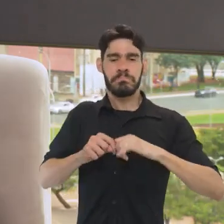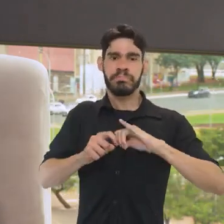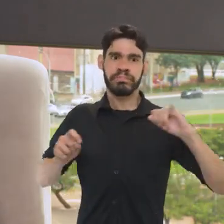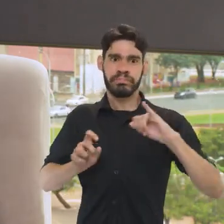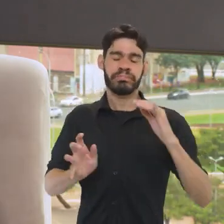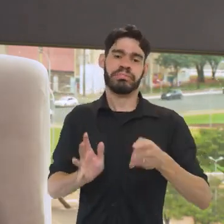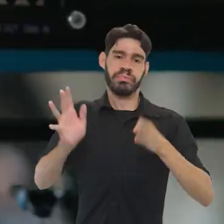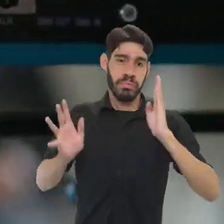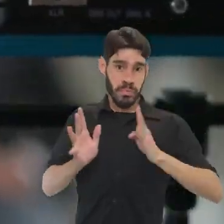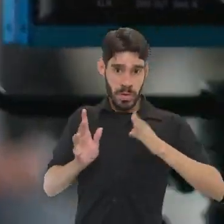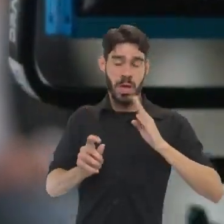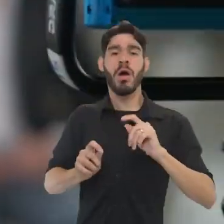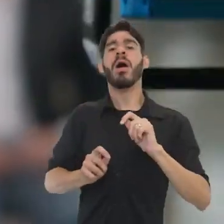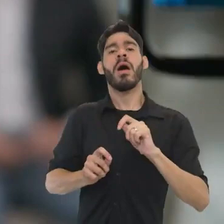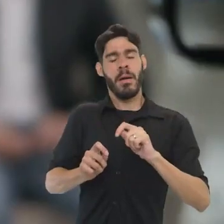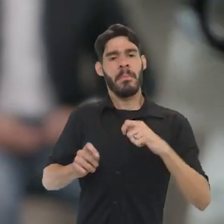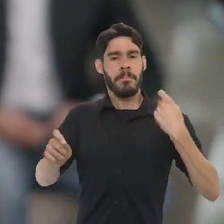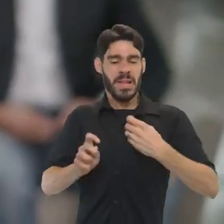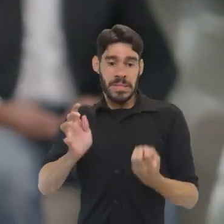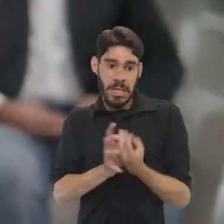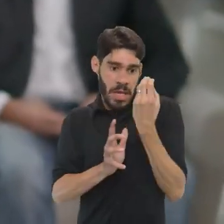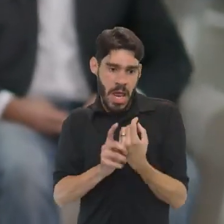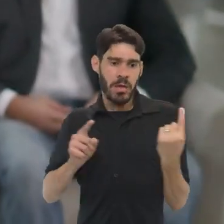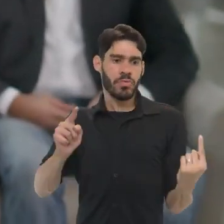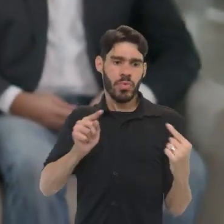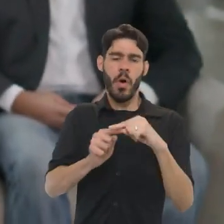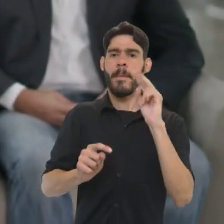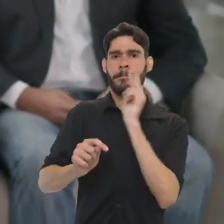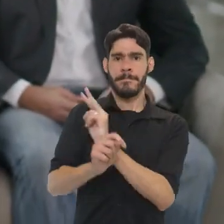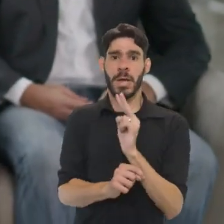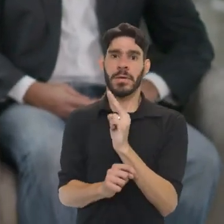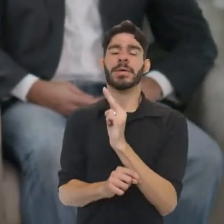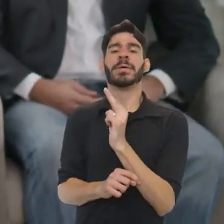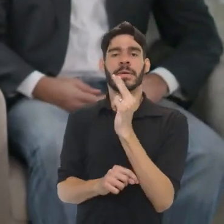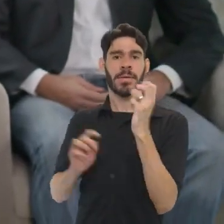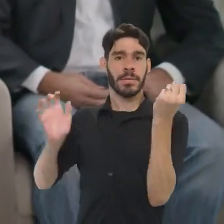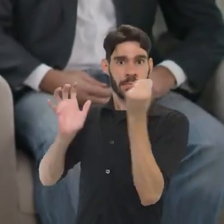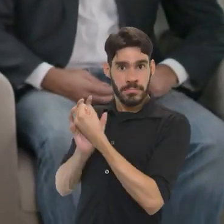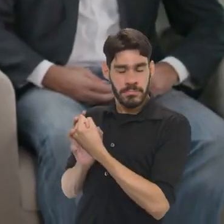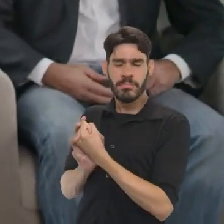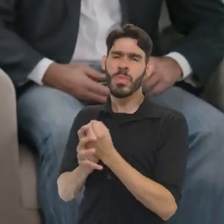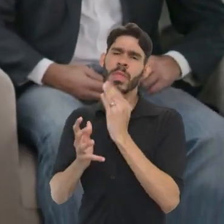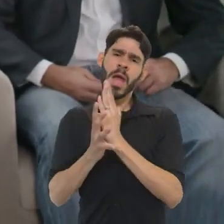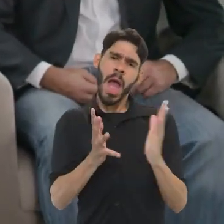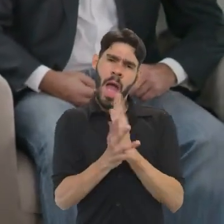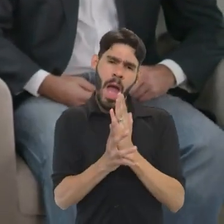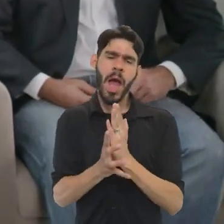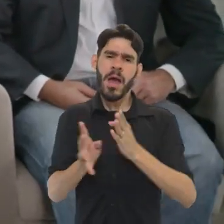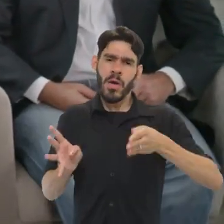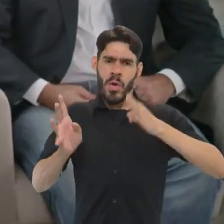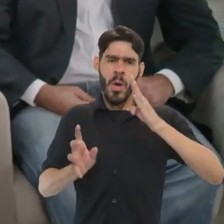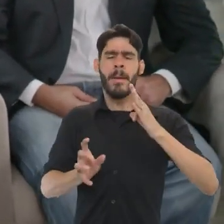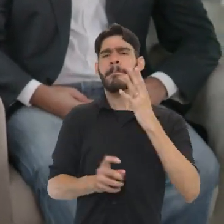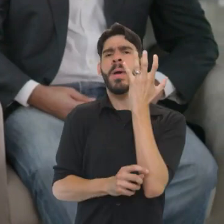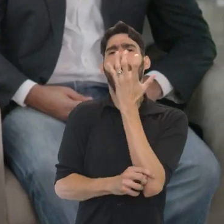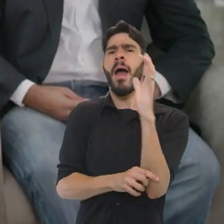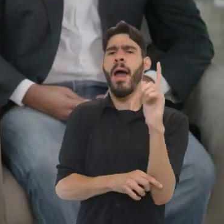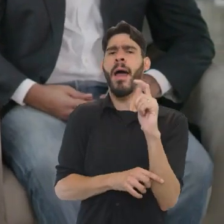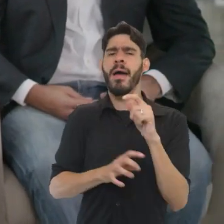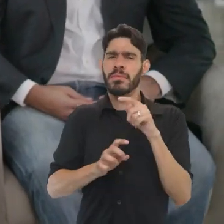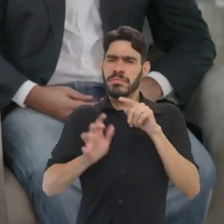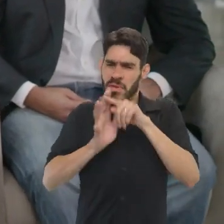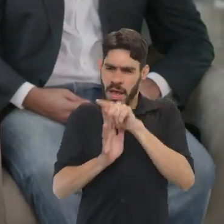alertar os empreendimentos para que sejam implementados de acordo com a preservação do patrimônio. Tem algum empreendimento ambiental